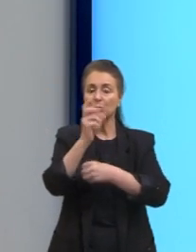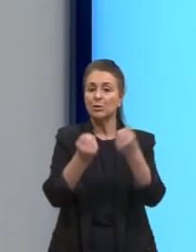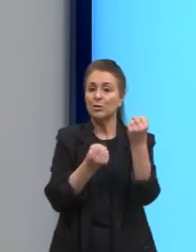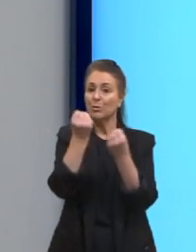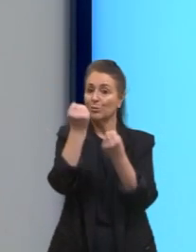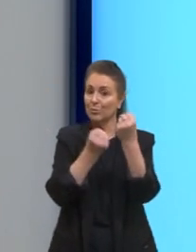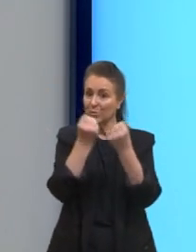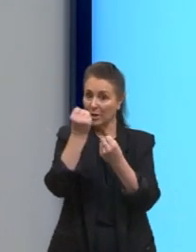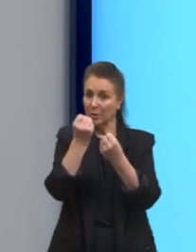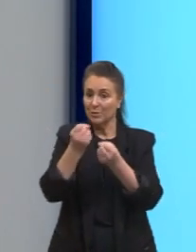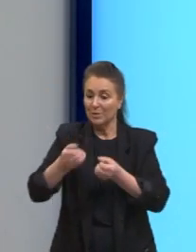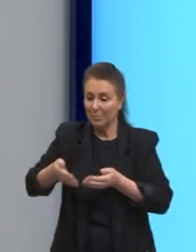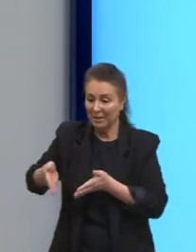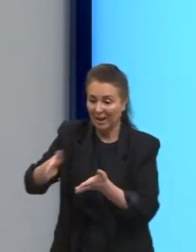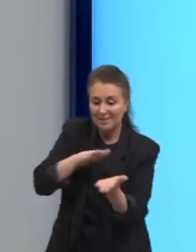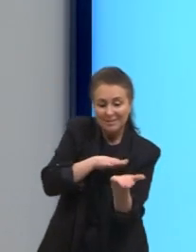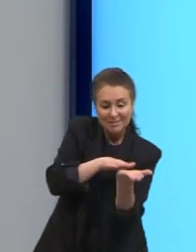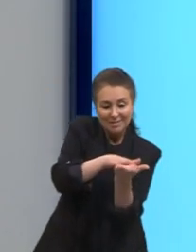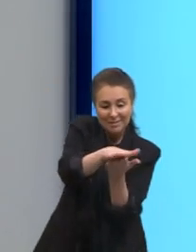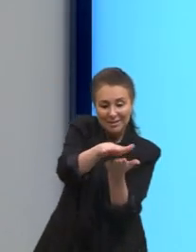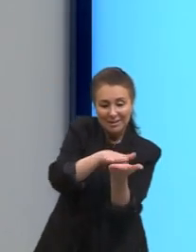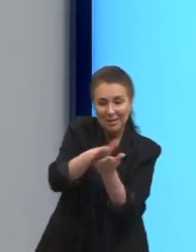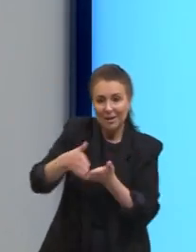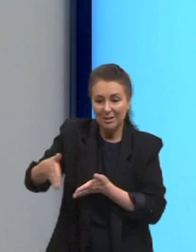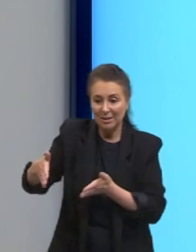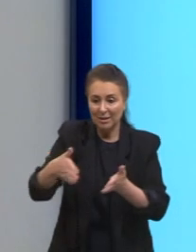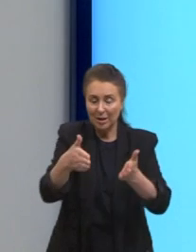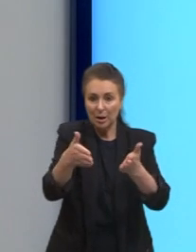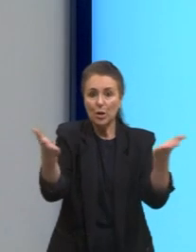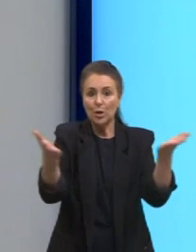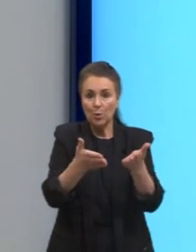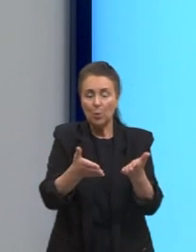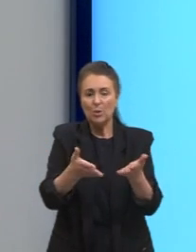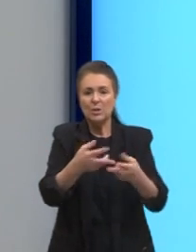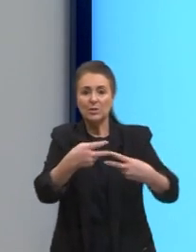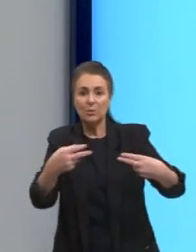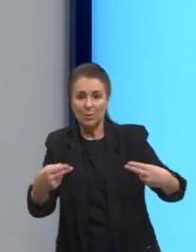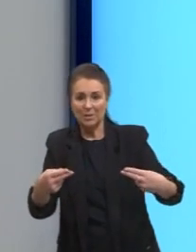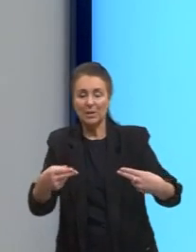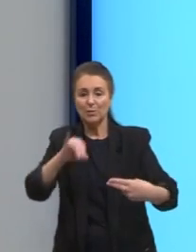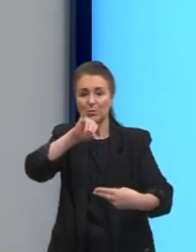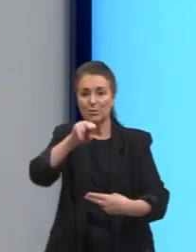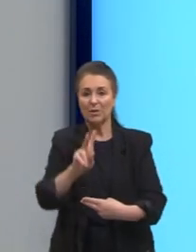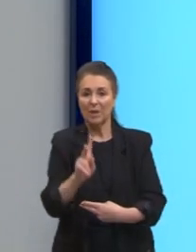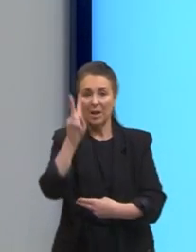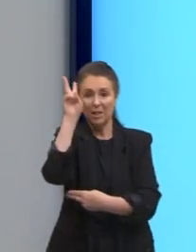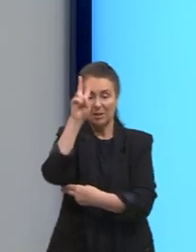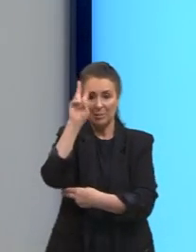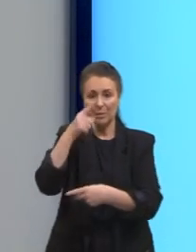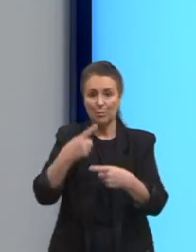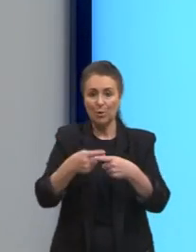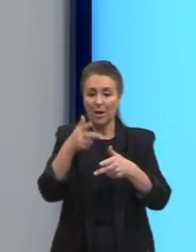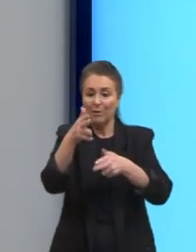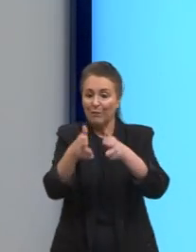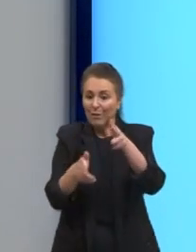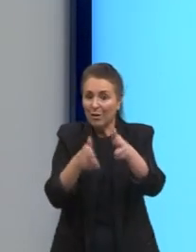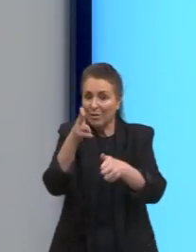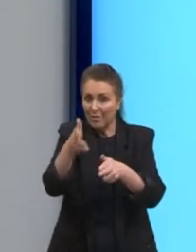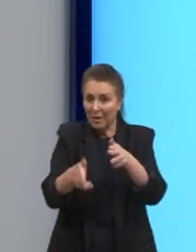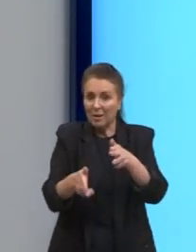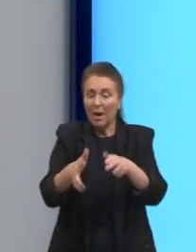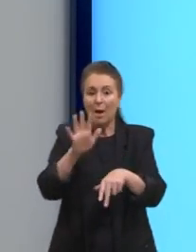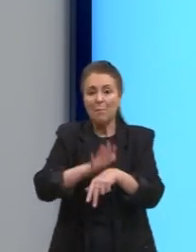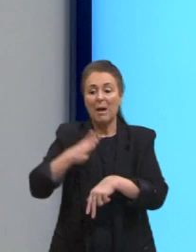rodovias. E hoje esse legado do JK é um pouco criticado. Por quê? Porque a malha ferroviária seria mais barata,